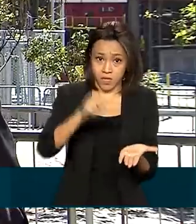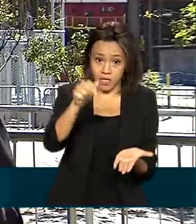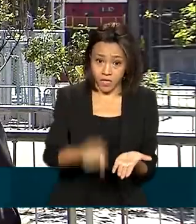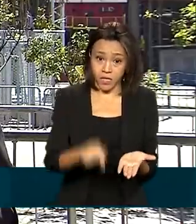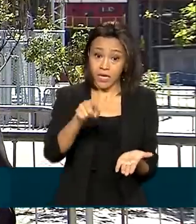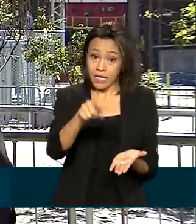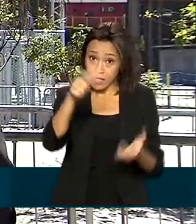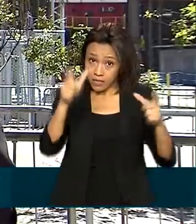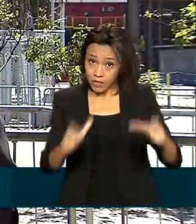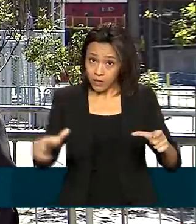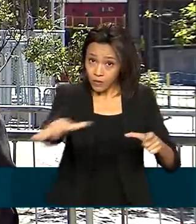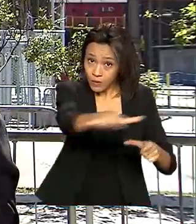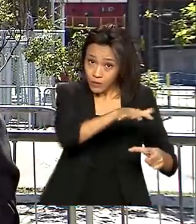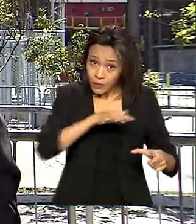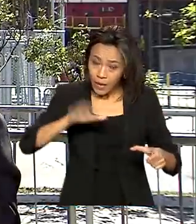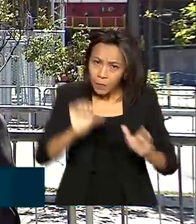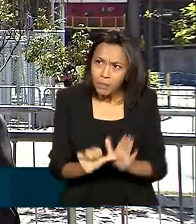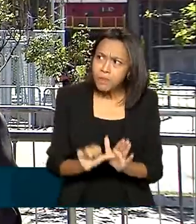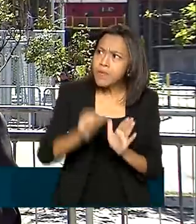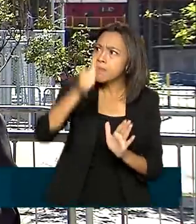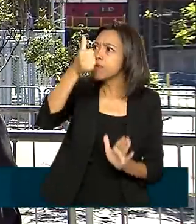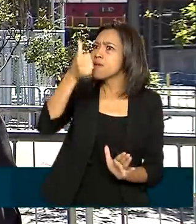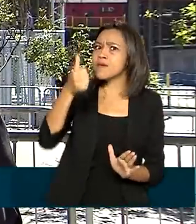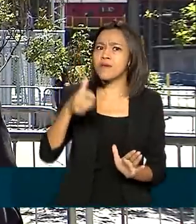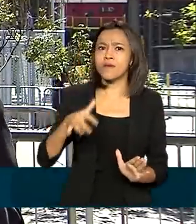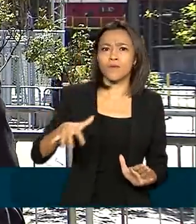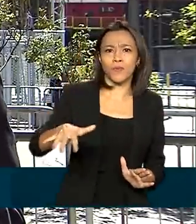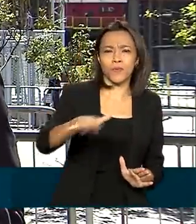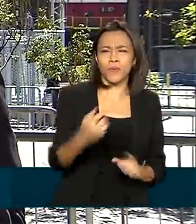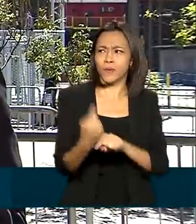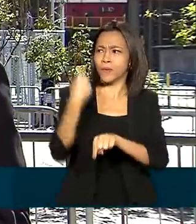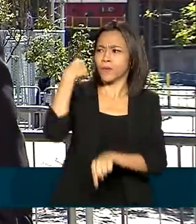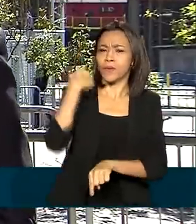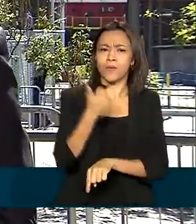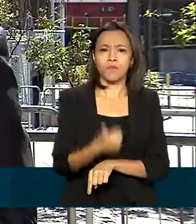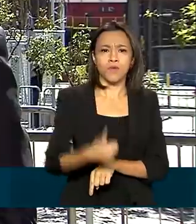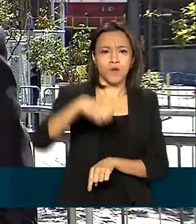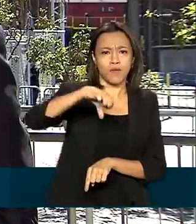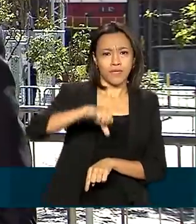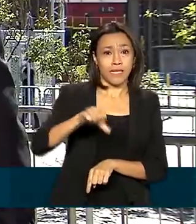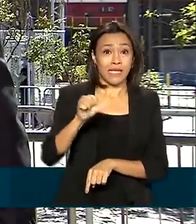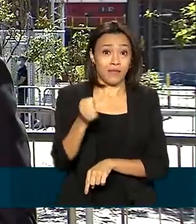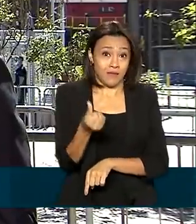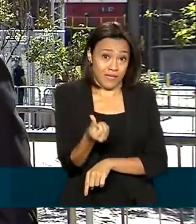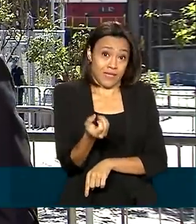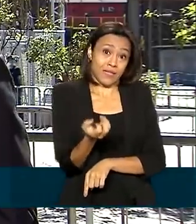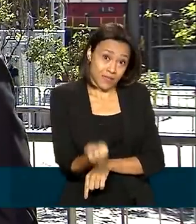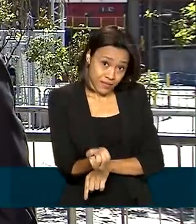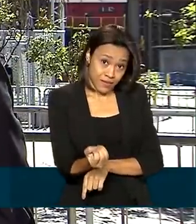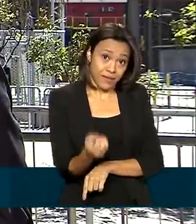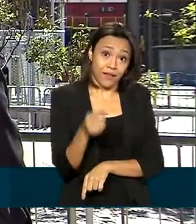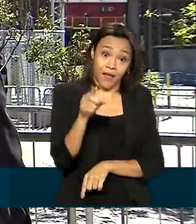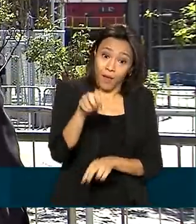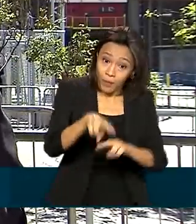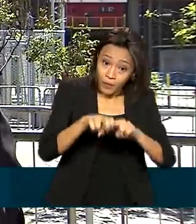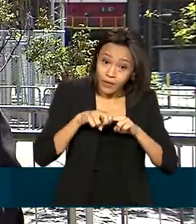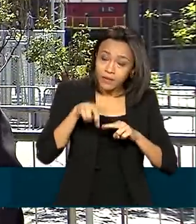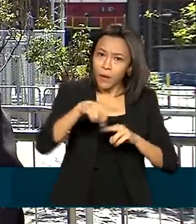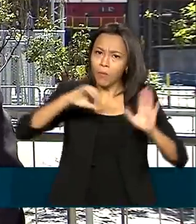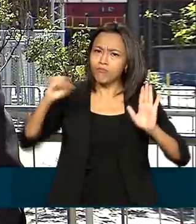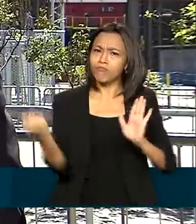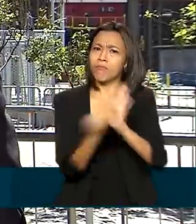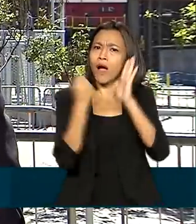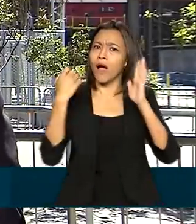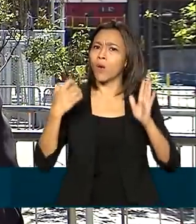Forno 1 foi o a ser instalado na Uzi Minas ainda na década de 60 do século passado. Por isso, ele é considerado um marco da